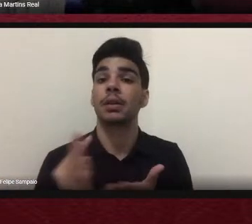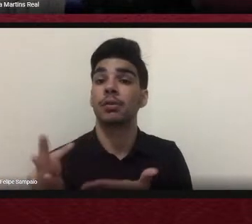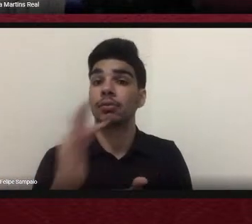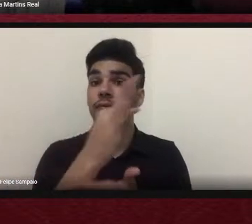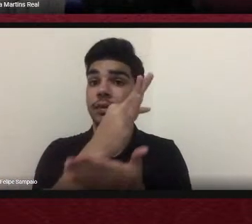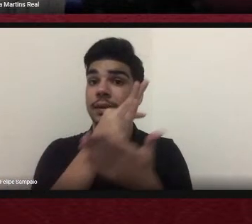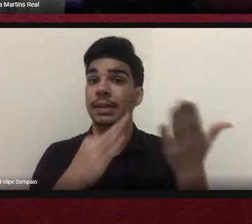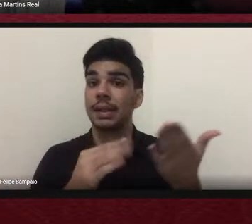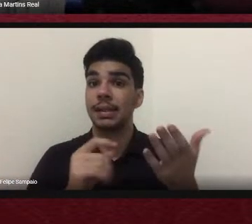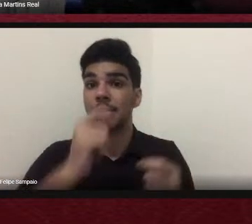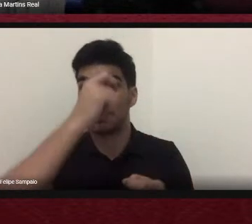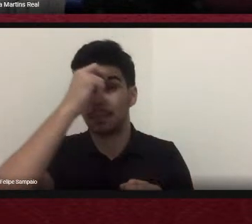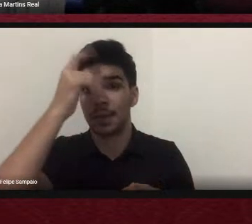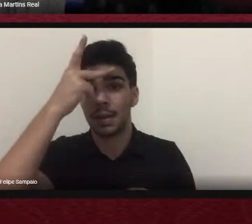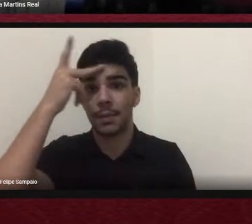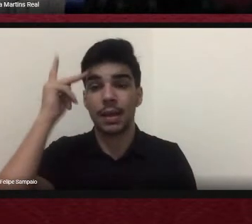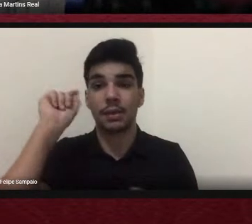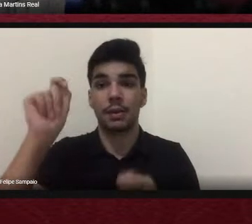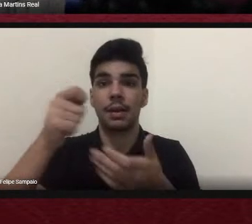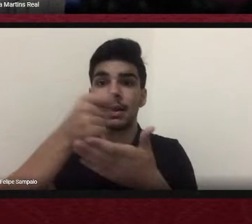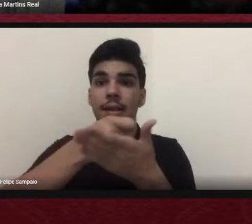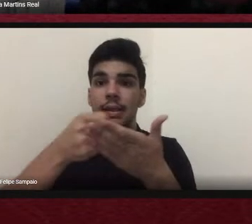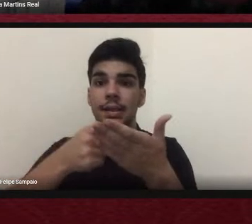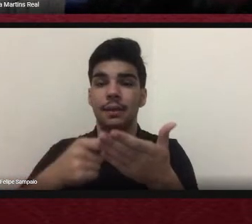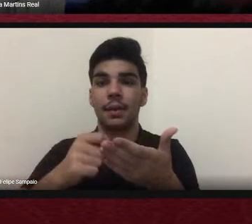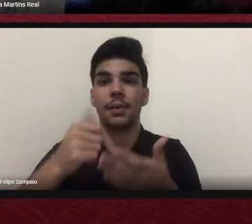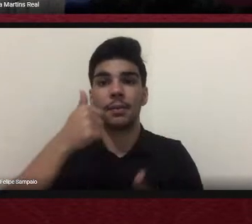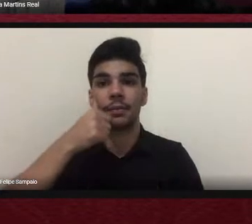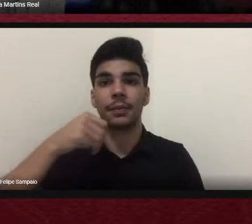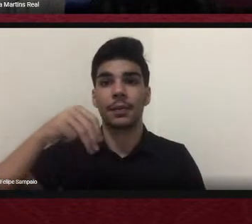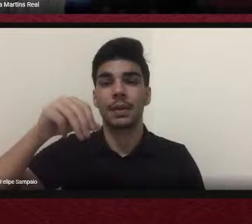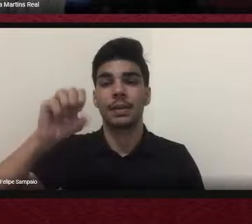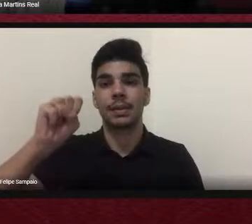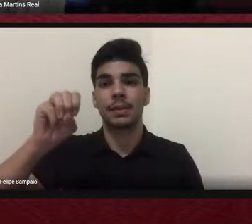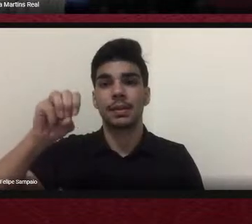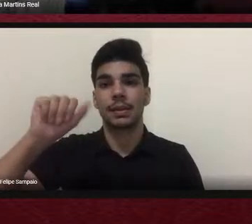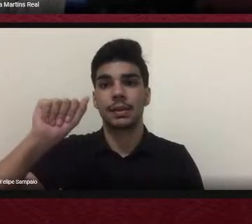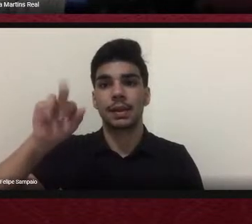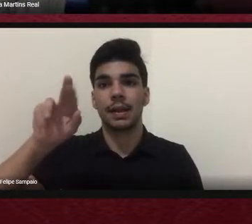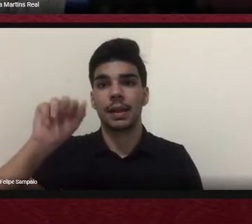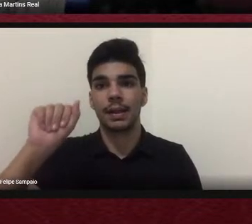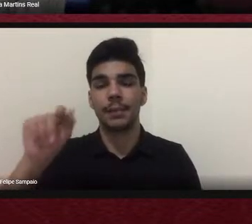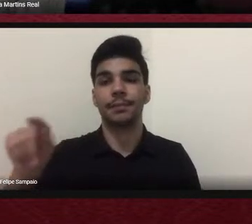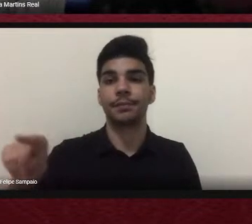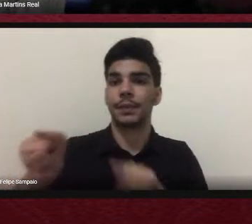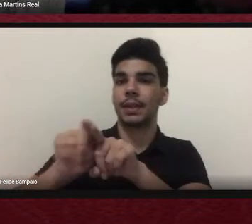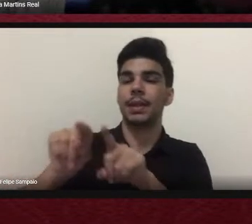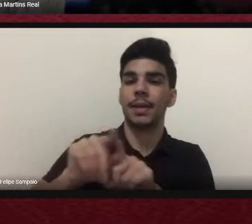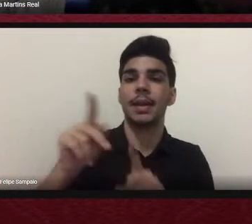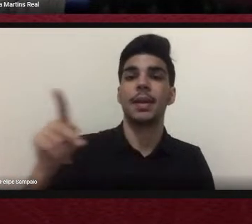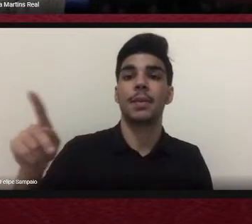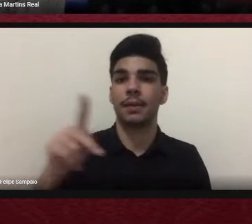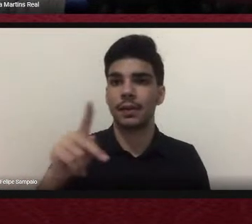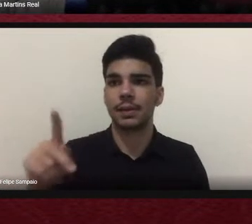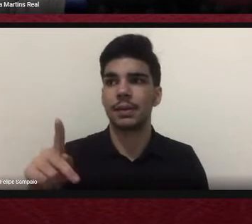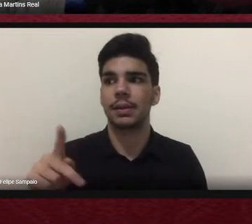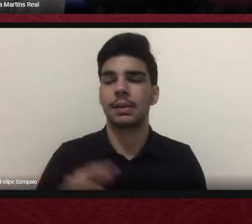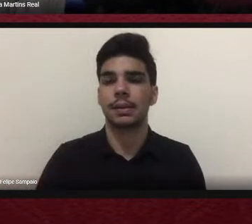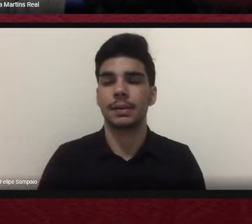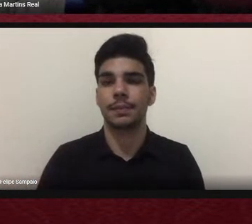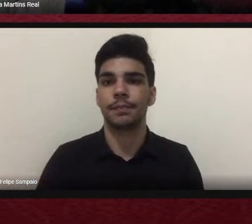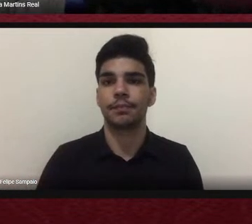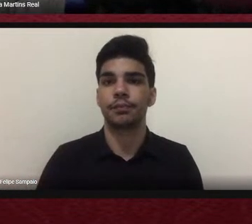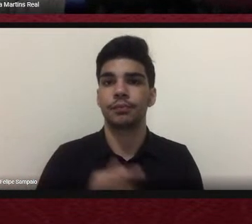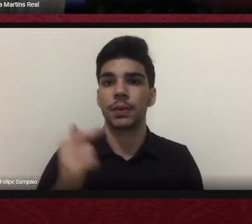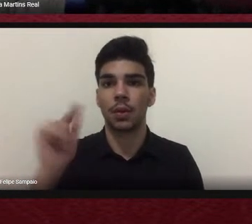Reinaldo dos Santos e Magda Sarat de Oliveira, também professores do nosso programa. A segunda